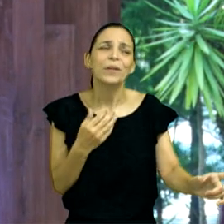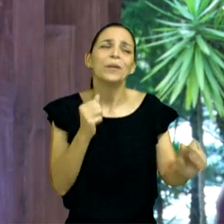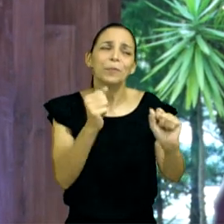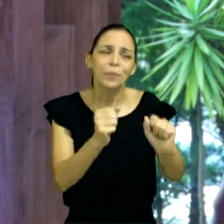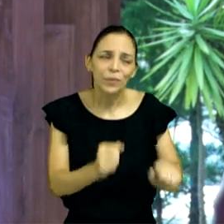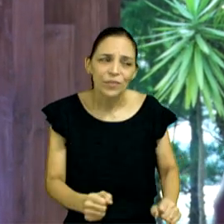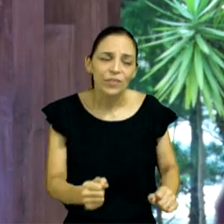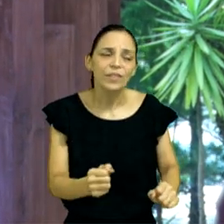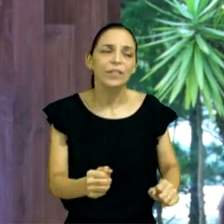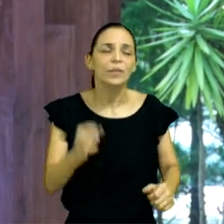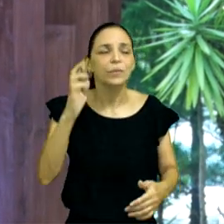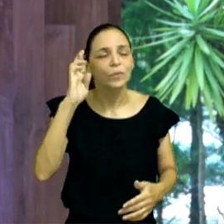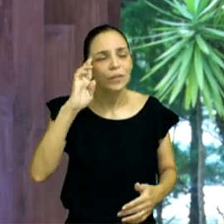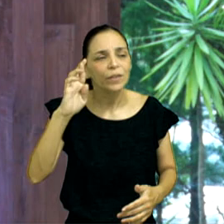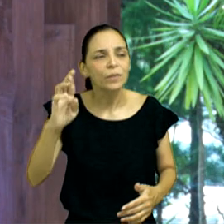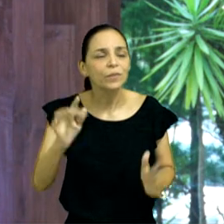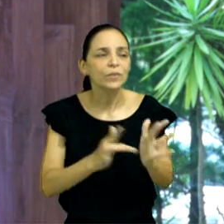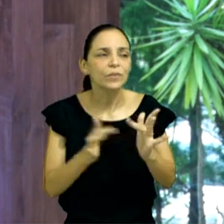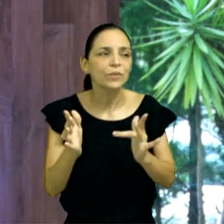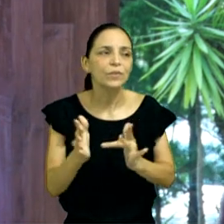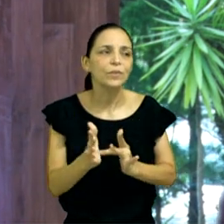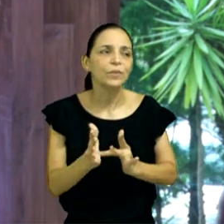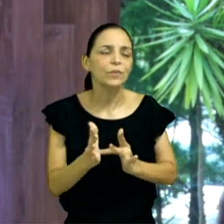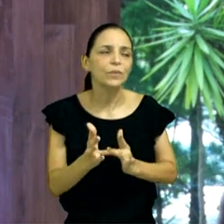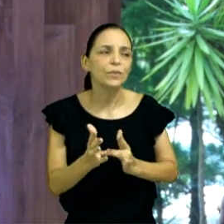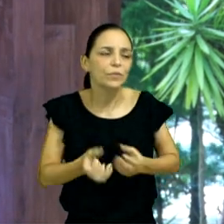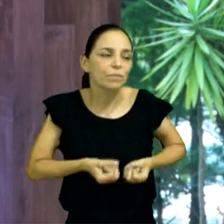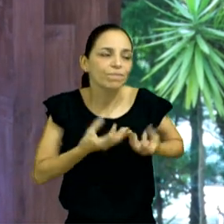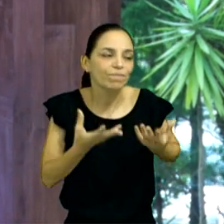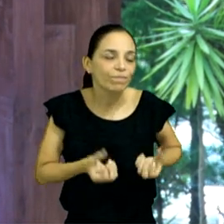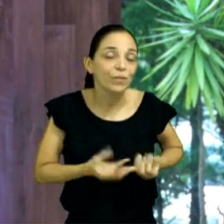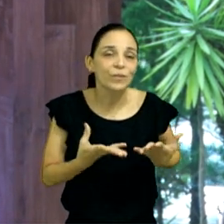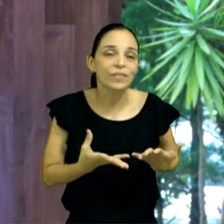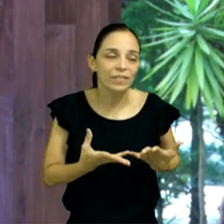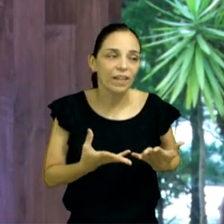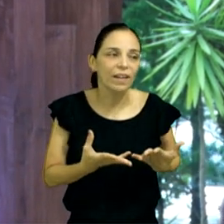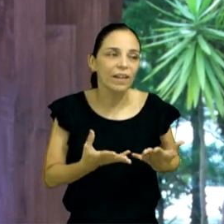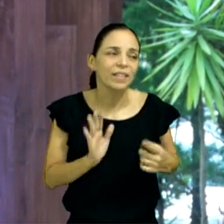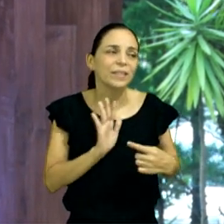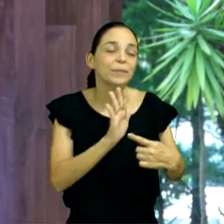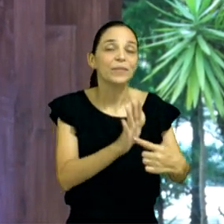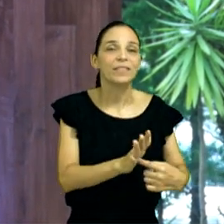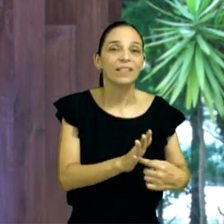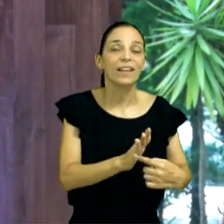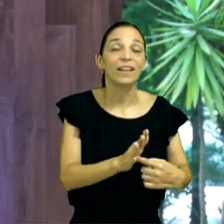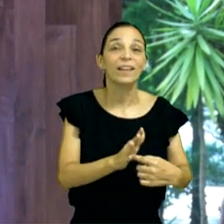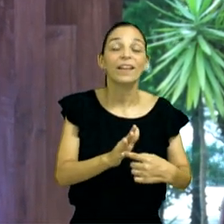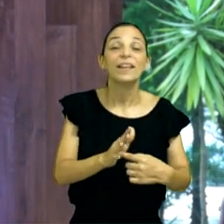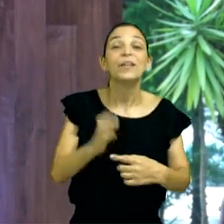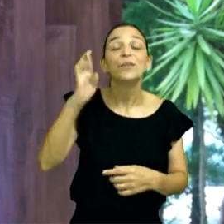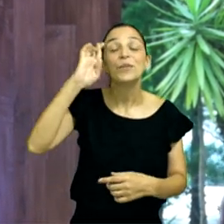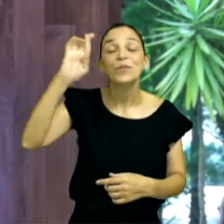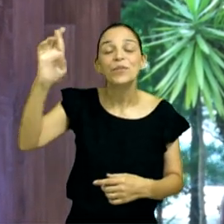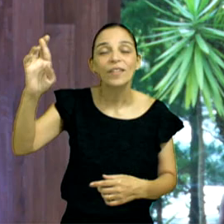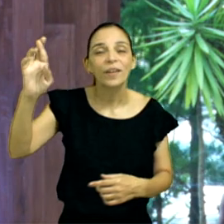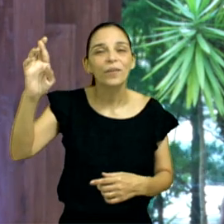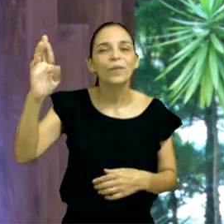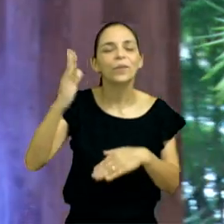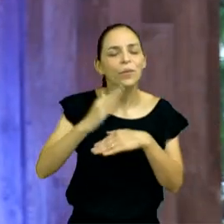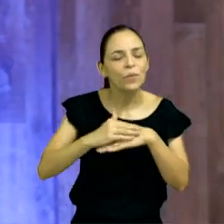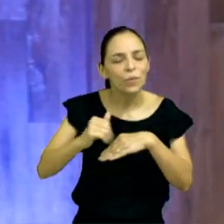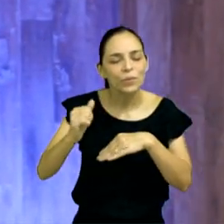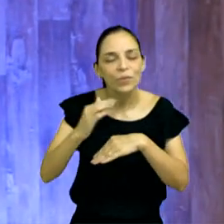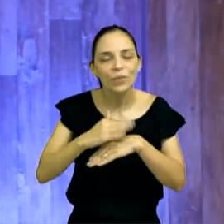mais o Senhor Jesus na minha vida. E aí o Senhor vem consolando a gente, vem dizendo, olha, eu fiz, eu te usei de outra forma, o Senhor vai